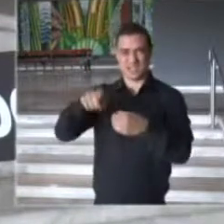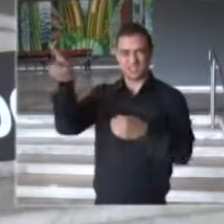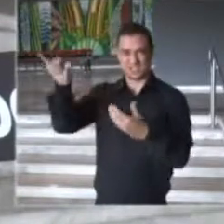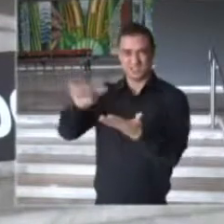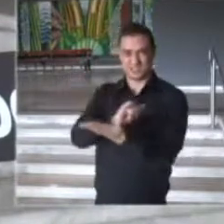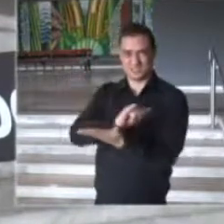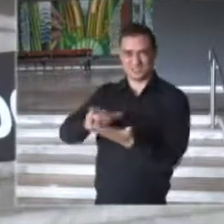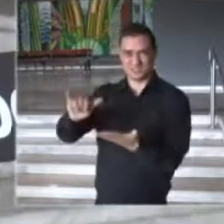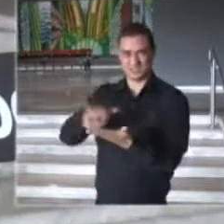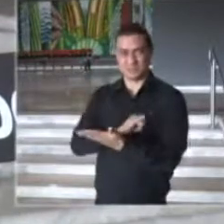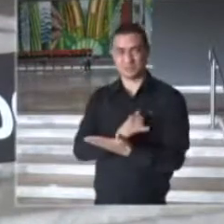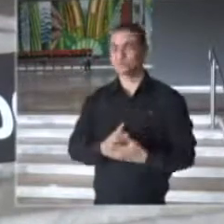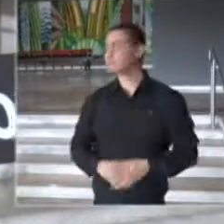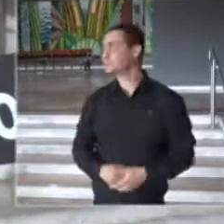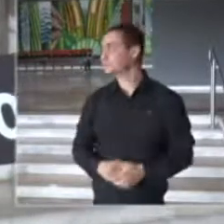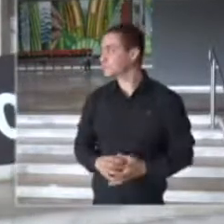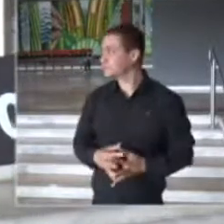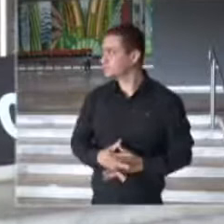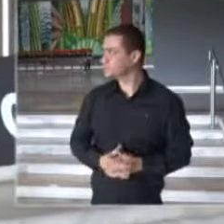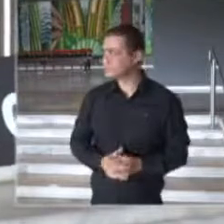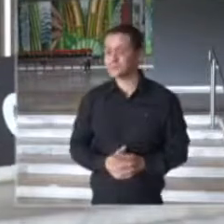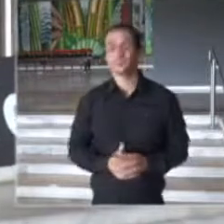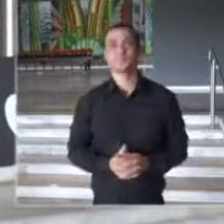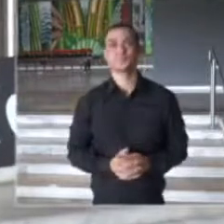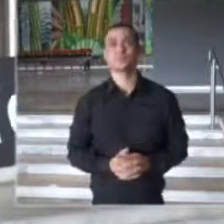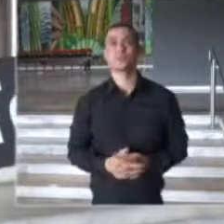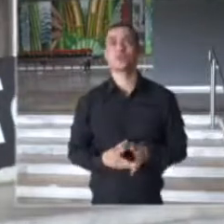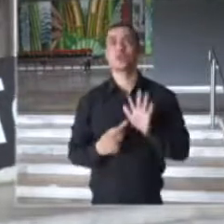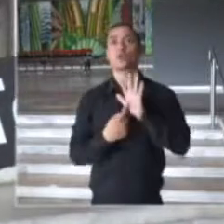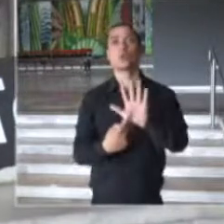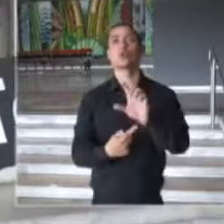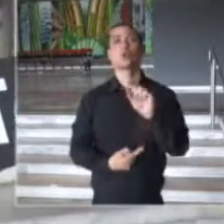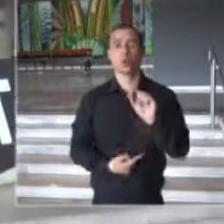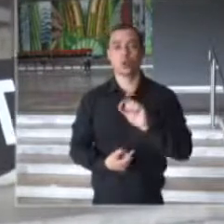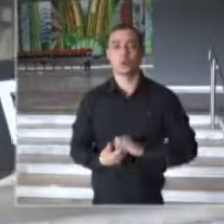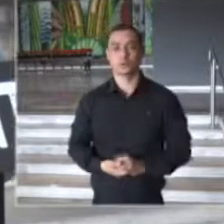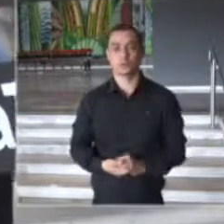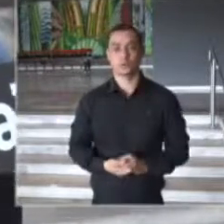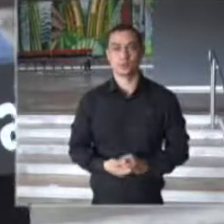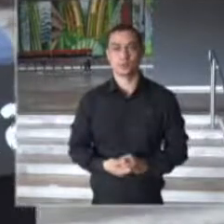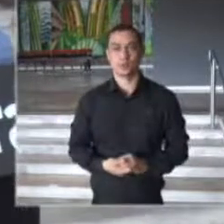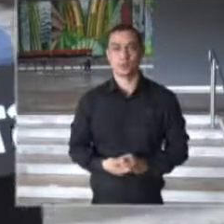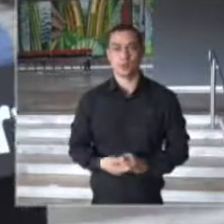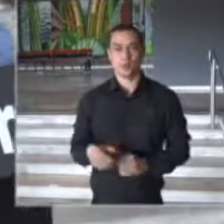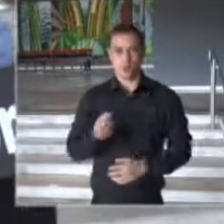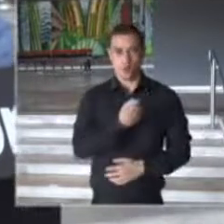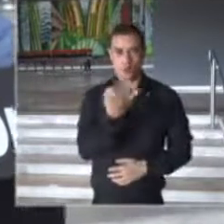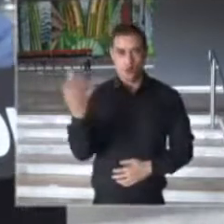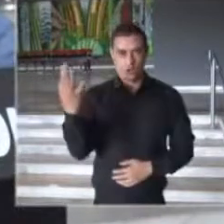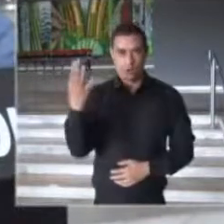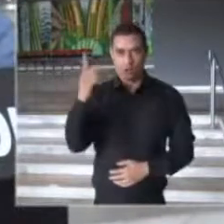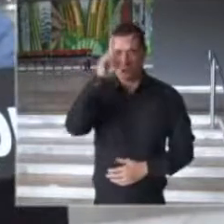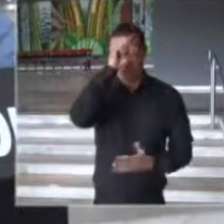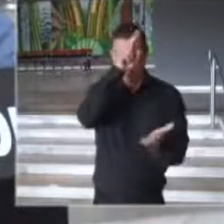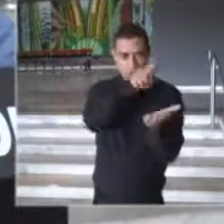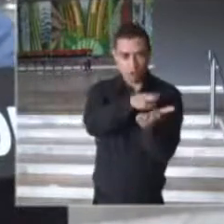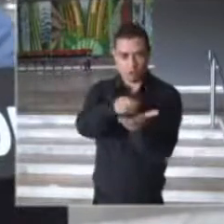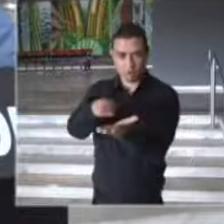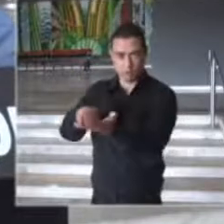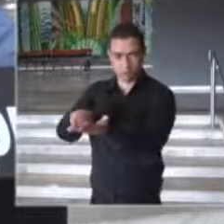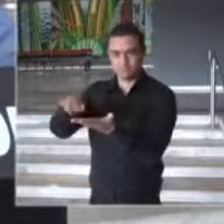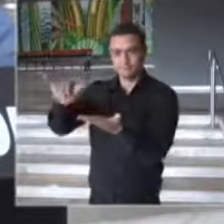Iorque, pode passar o próximo, mostrando que o número de internações tem